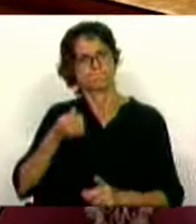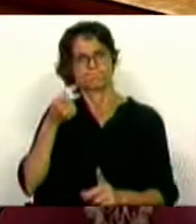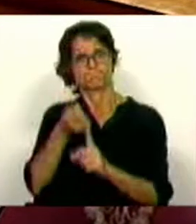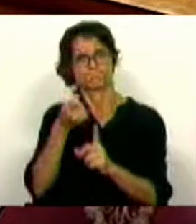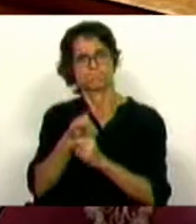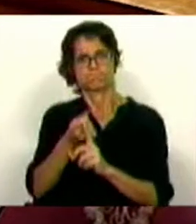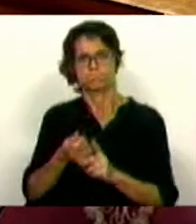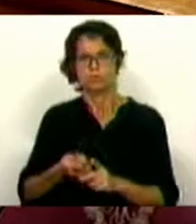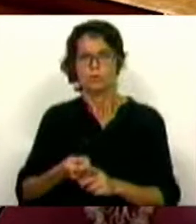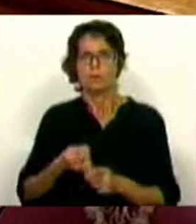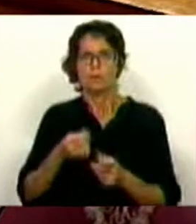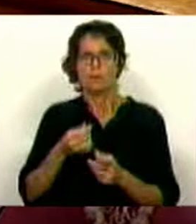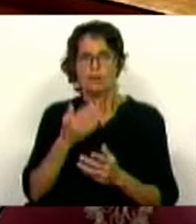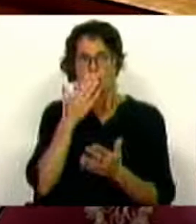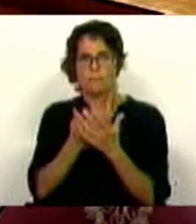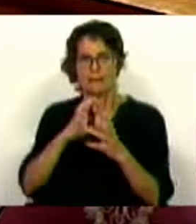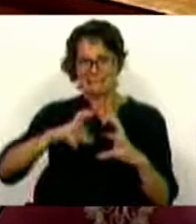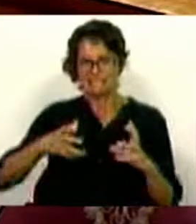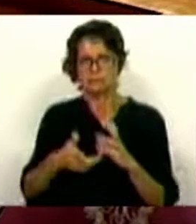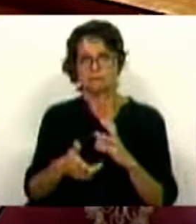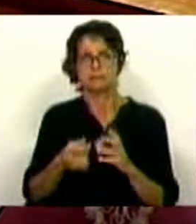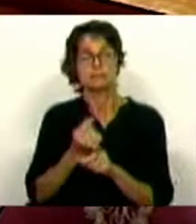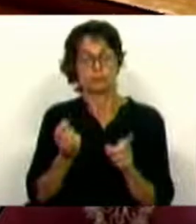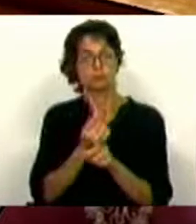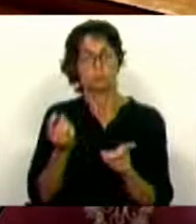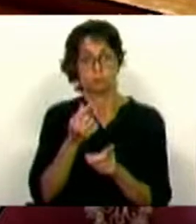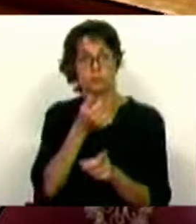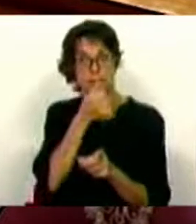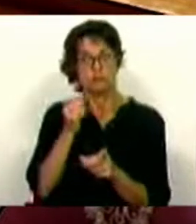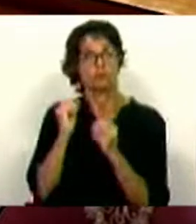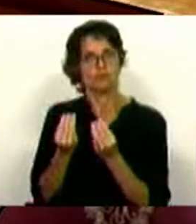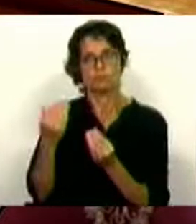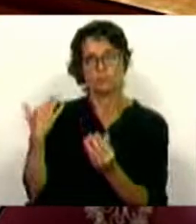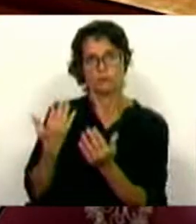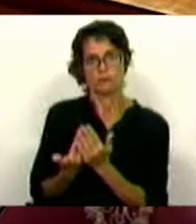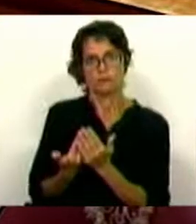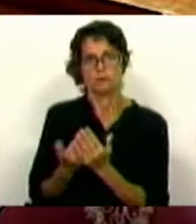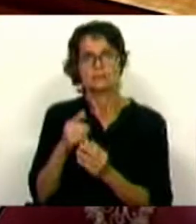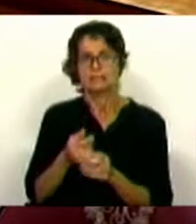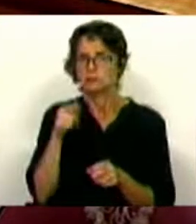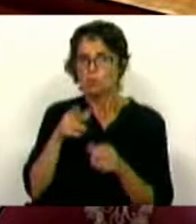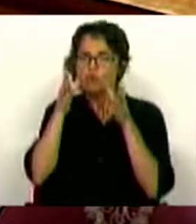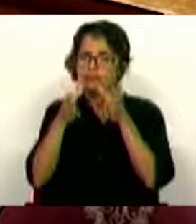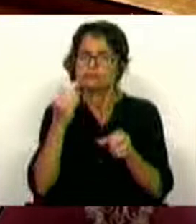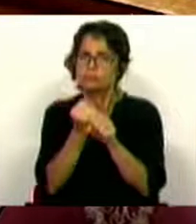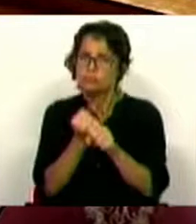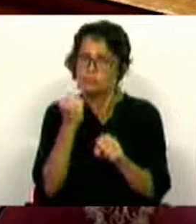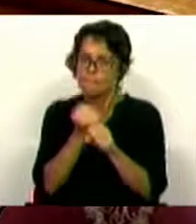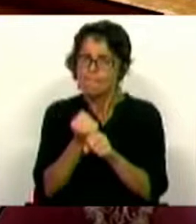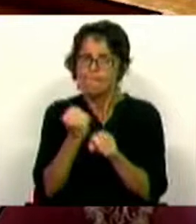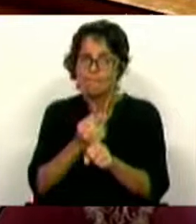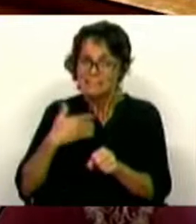opções fundamentais que fizemos ao longo dos últimos anos. E hoje a grande opção, Sra. Ministra, é emprego, emprego, emprego. Sei que o